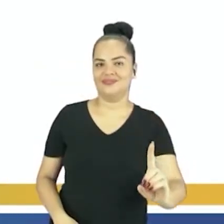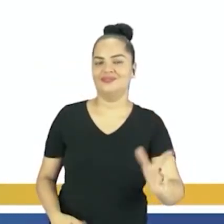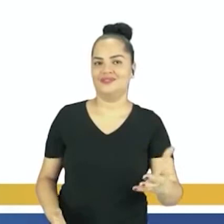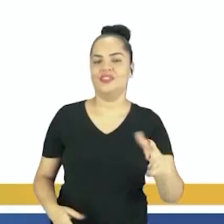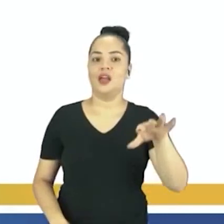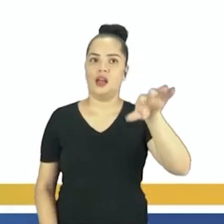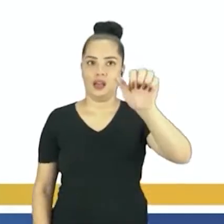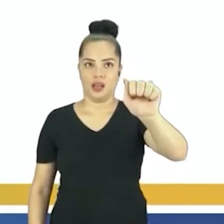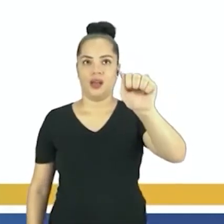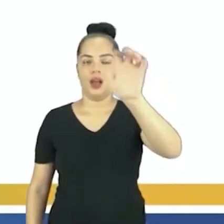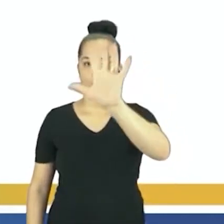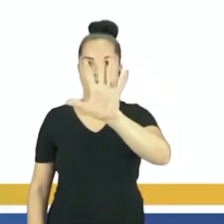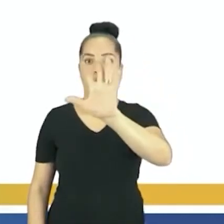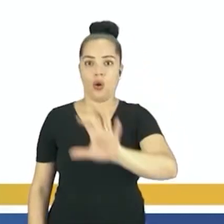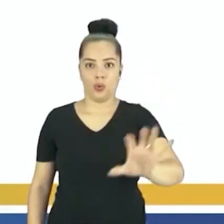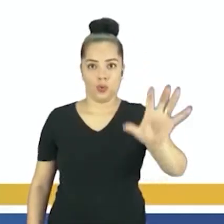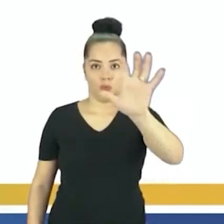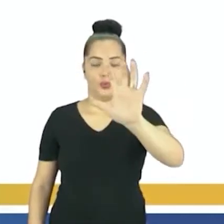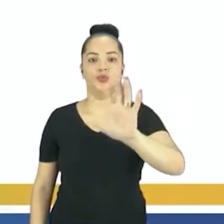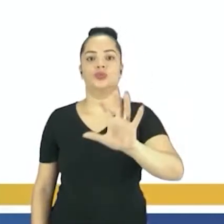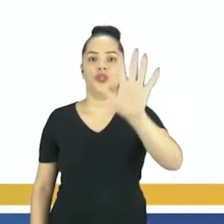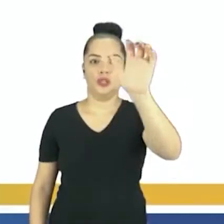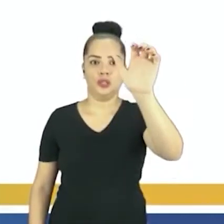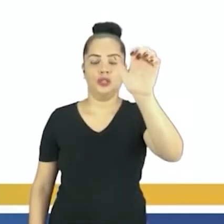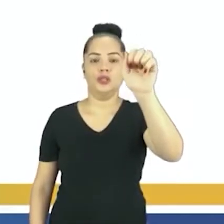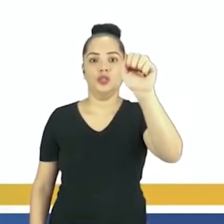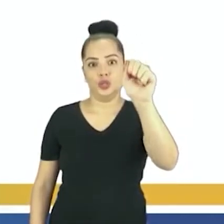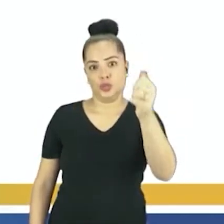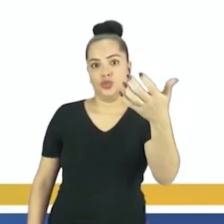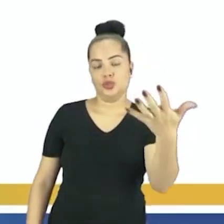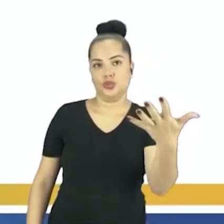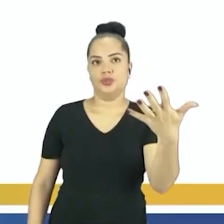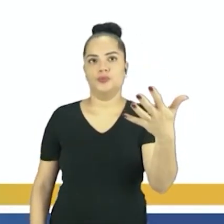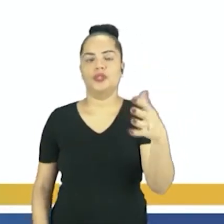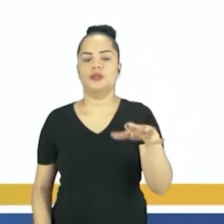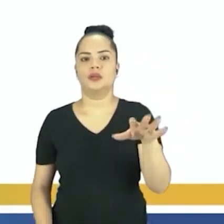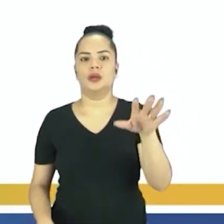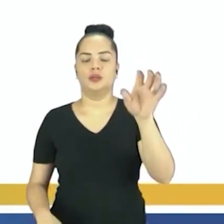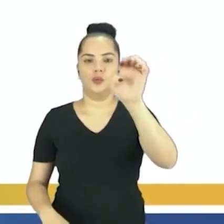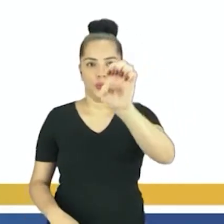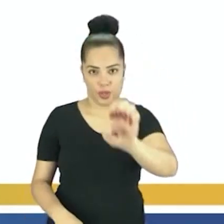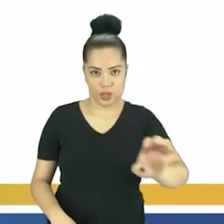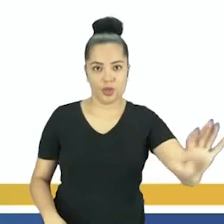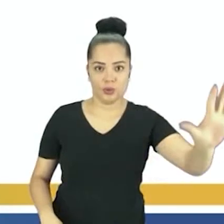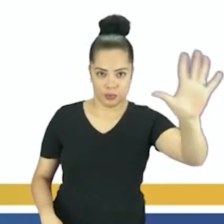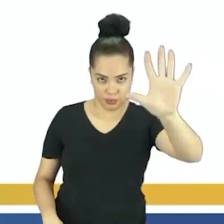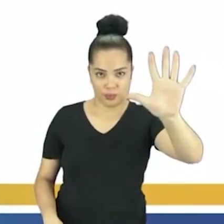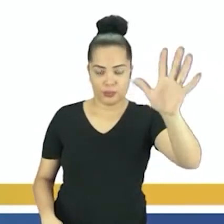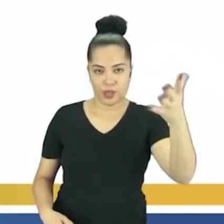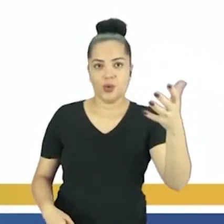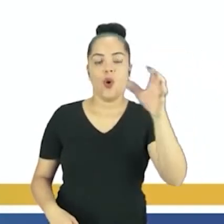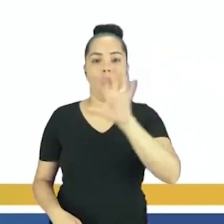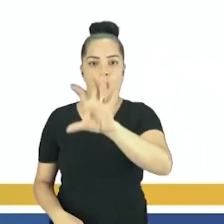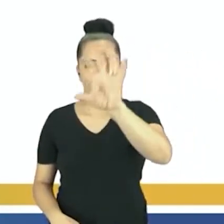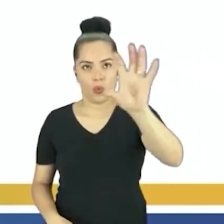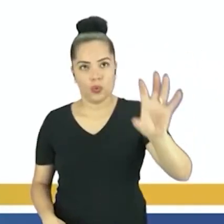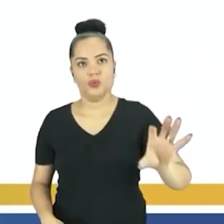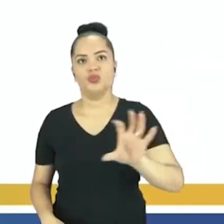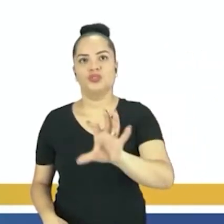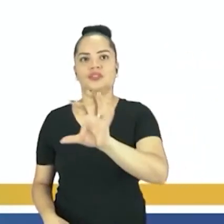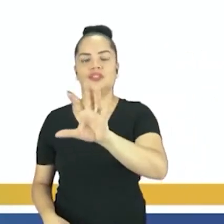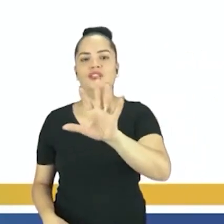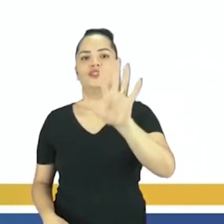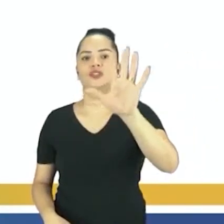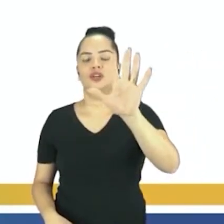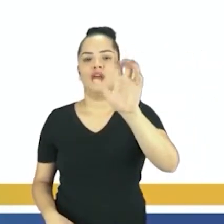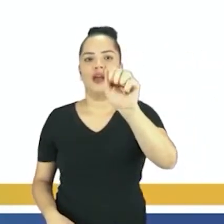Continente americano e europeu. Letra B. Continente americano e africano. Letra